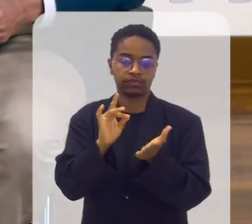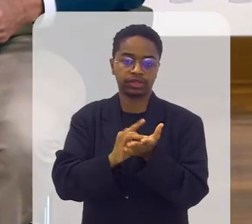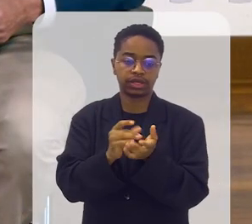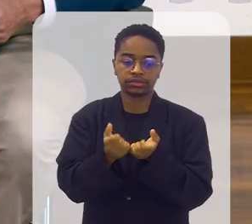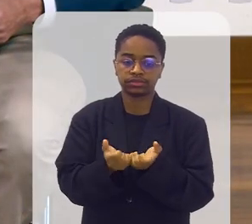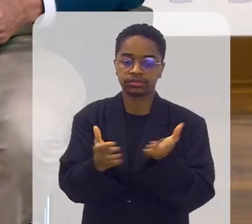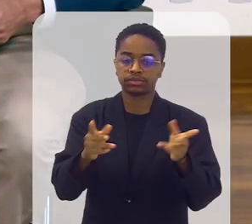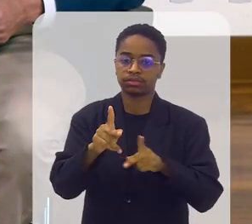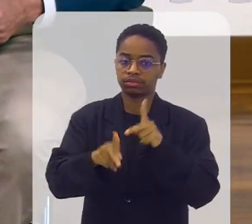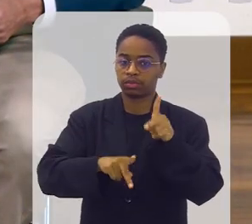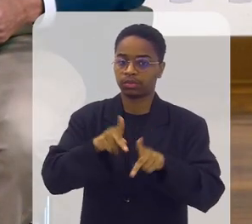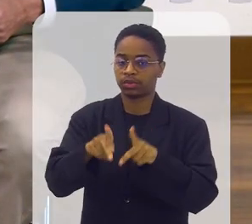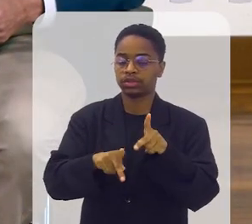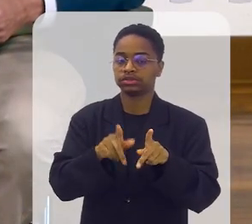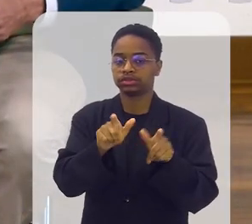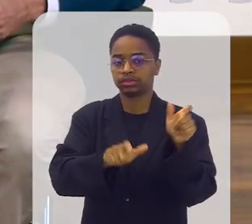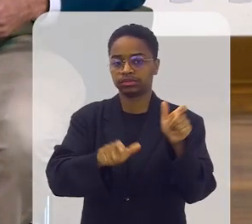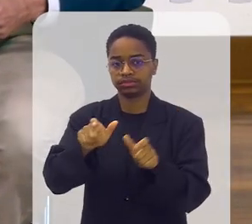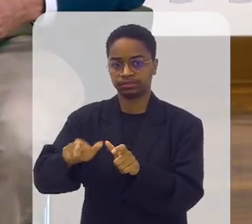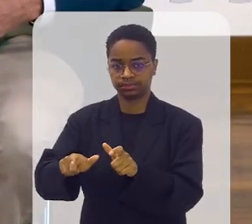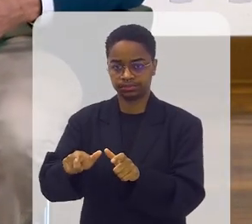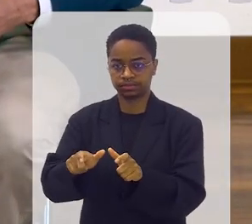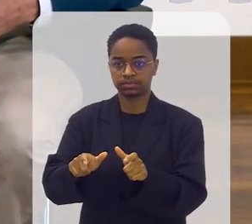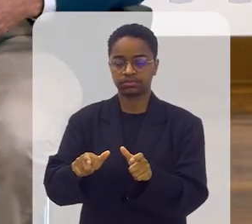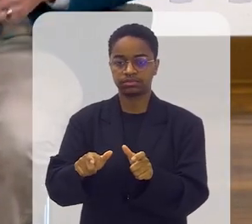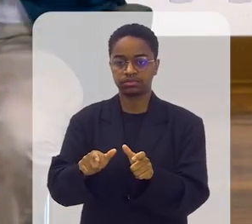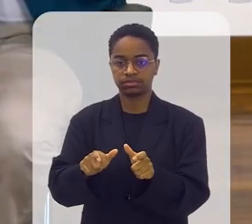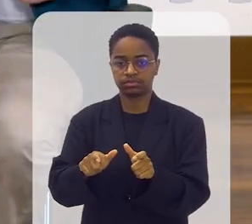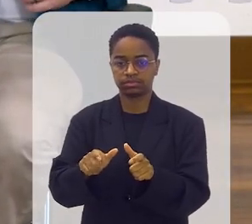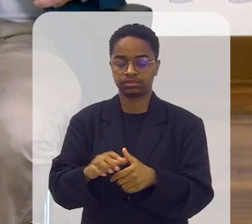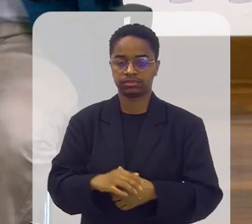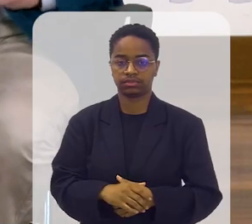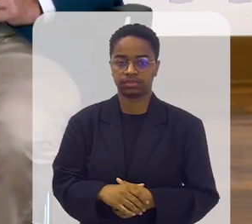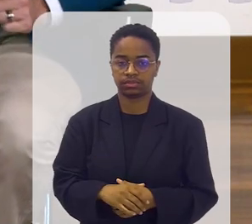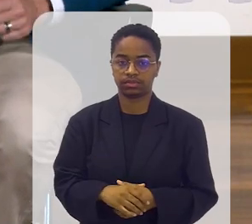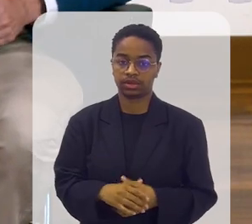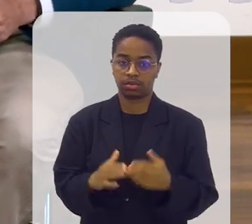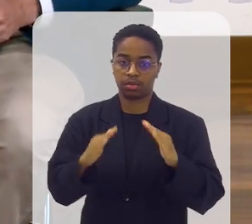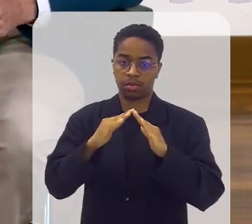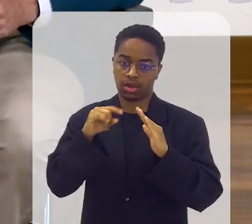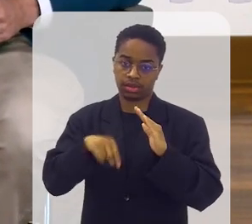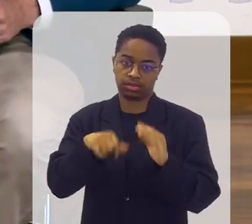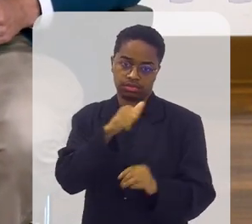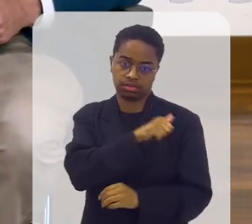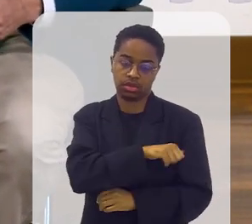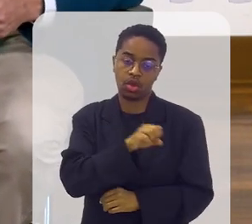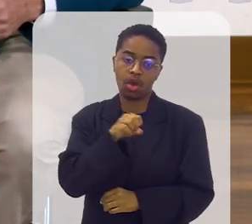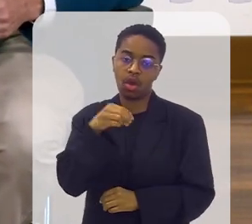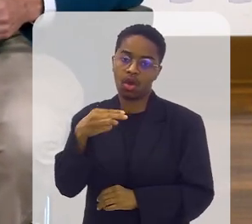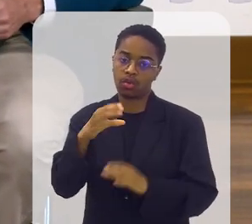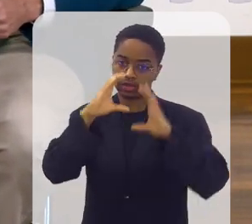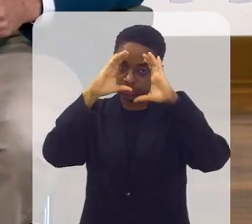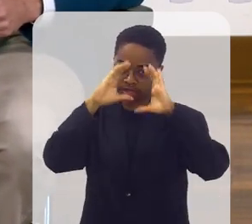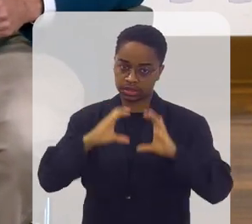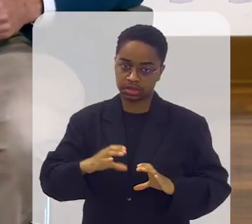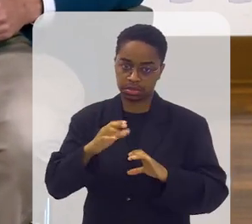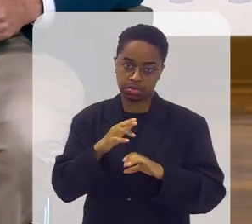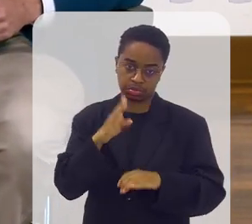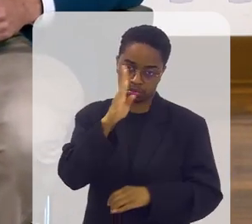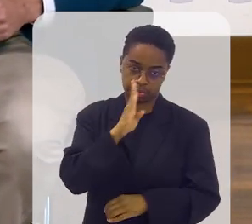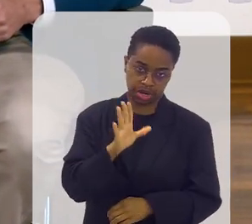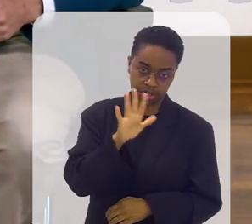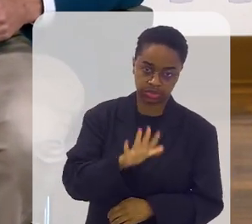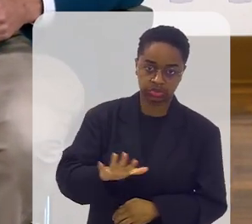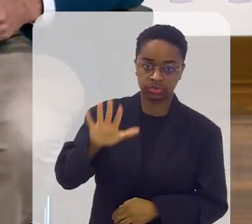na verdade, na ponta, que é o cidadão do nosso Estado, no caso aqui estou falando, ou o cidadão